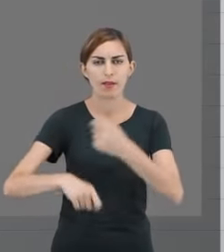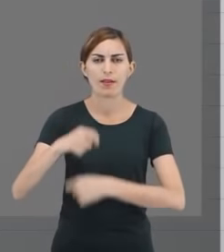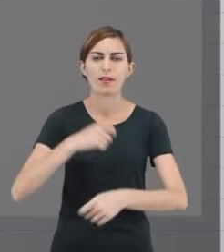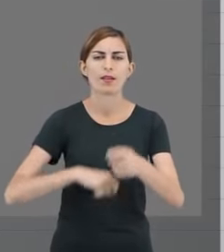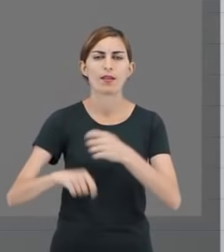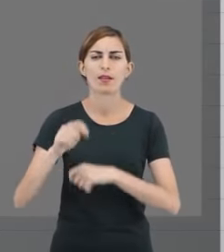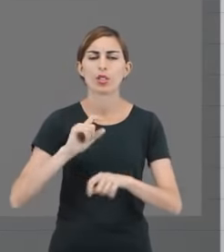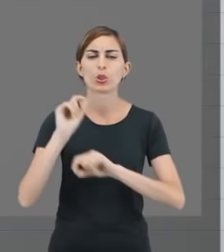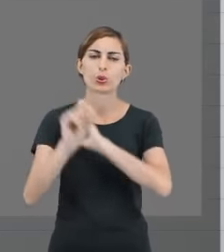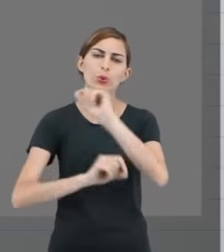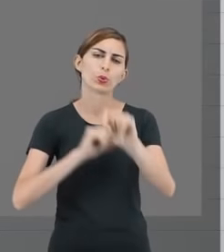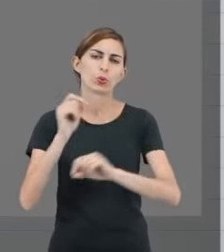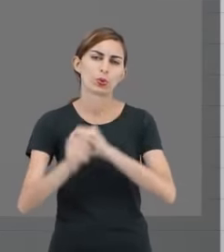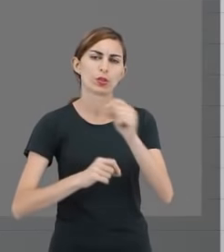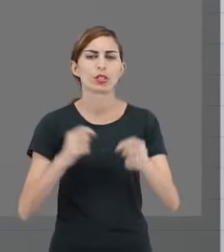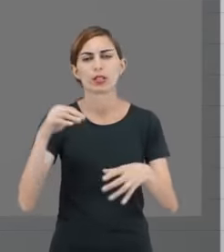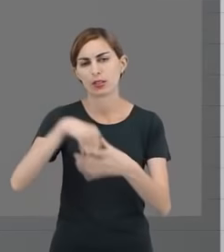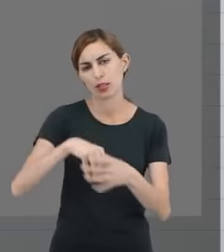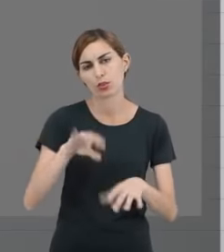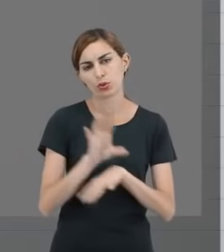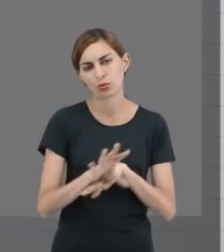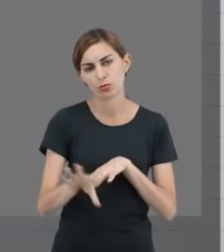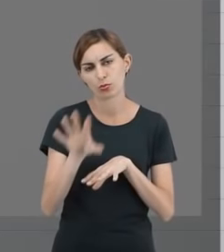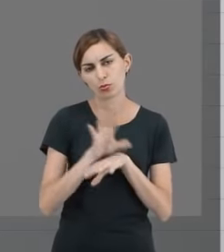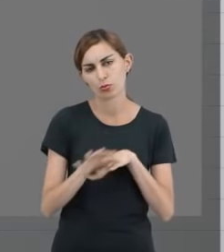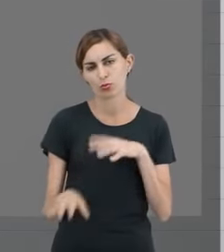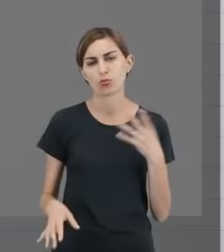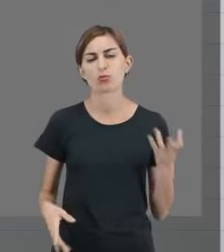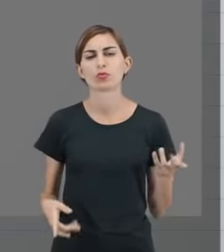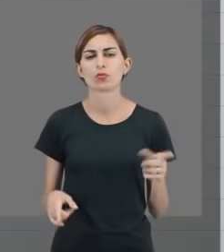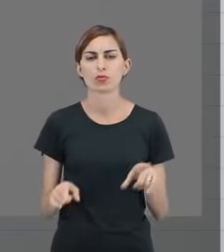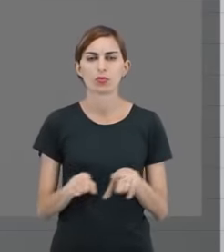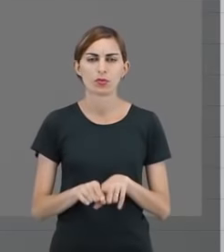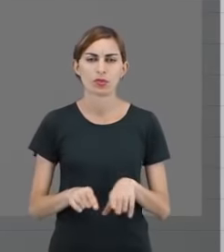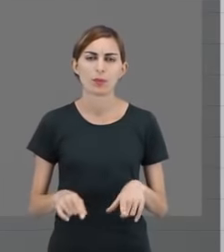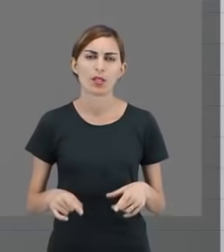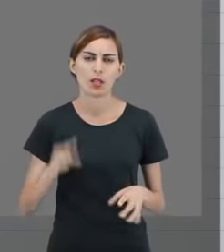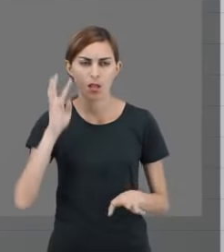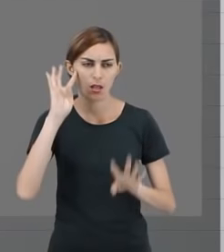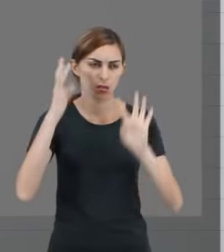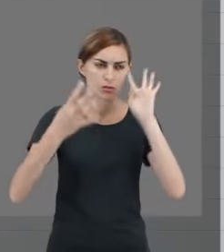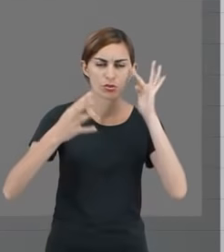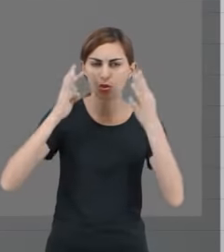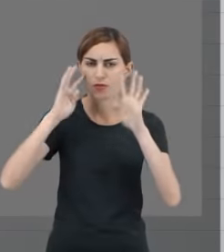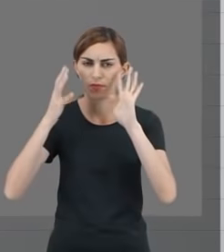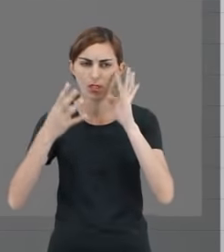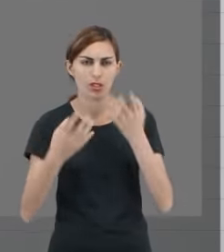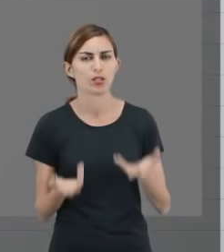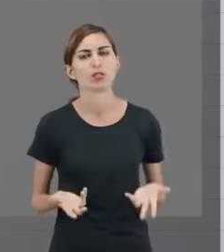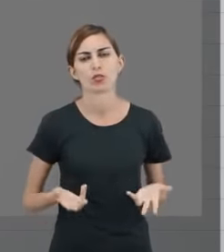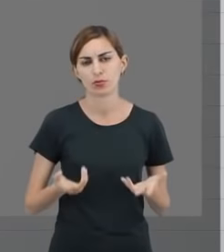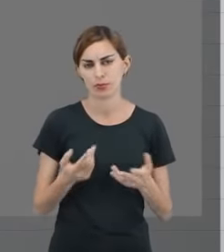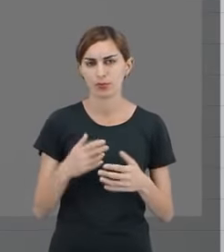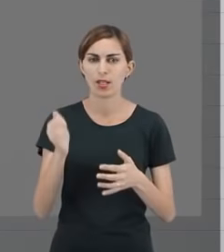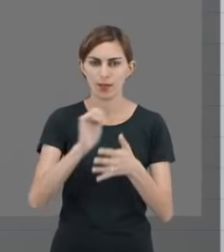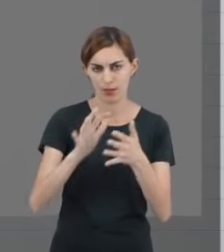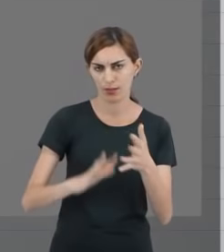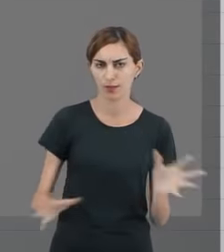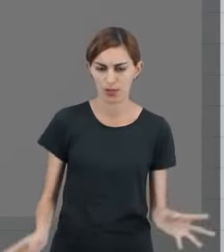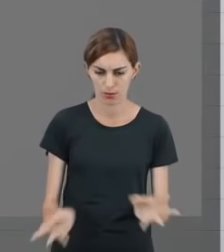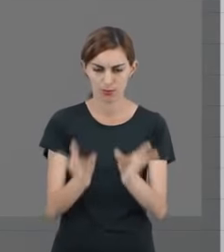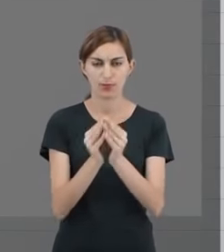com o que está sendo tendência dentro do curso. e resolvendo aí essa questão das atividades